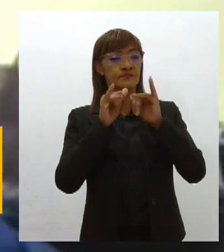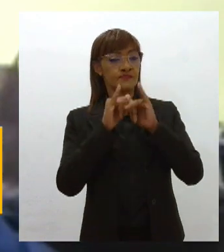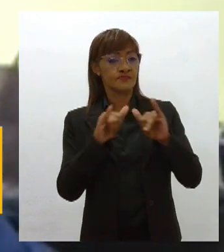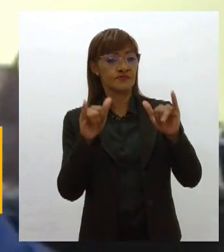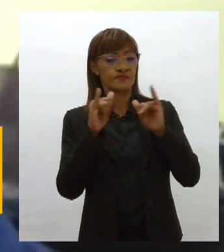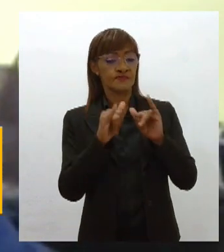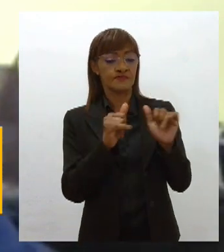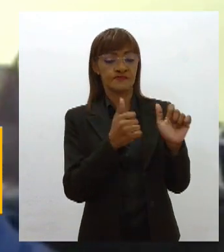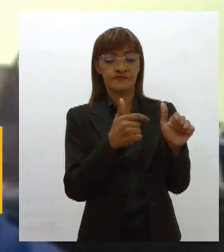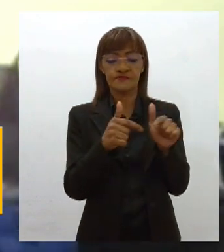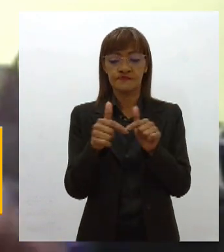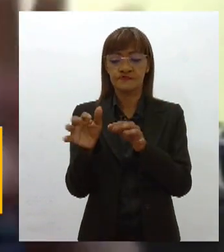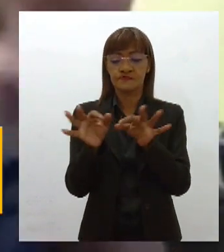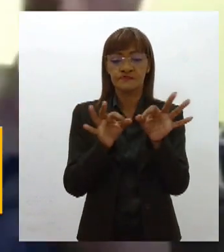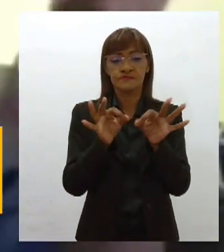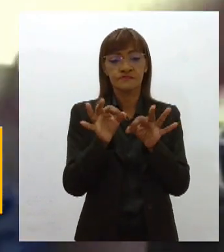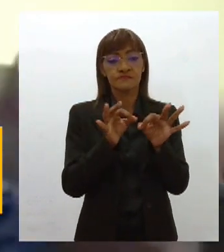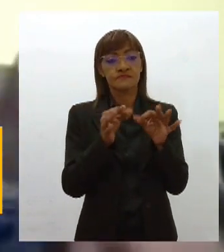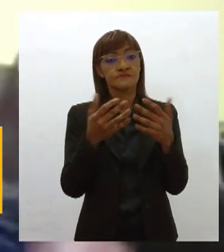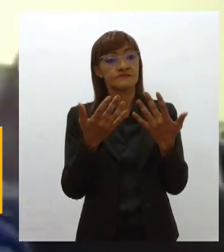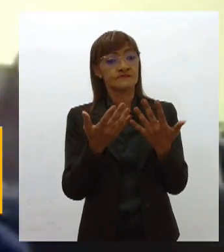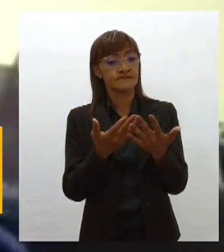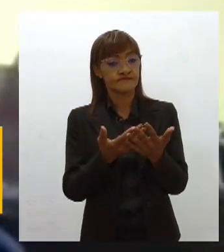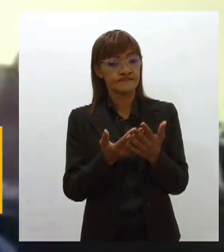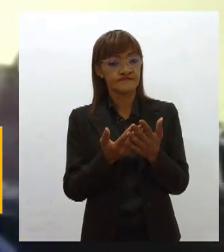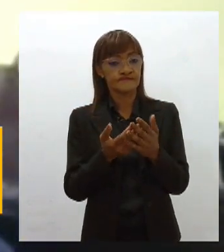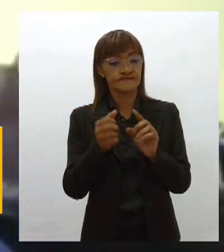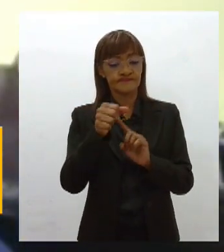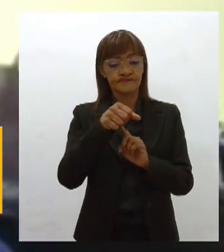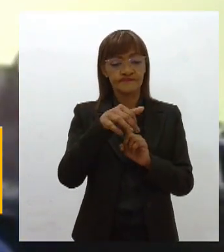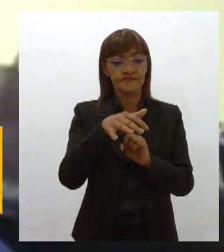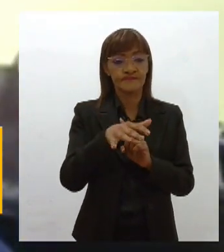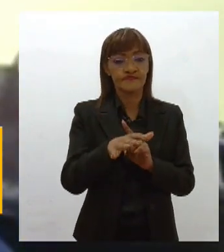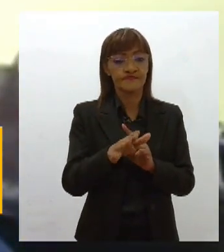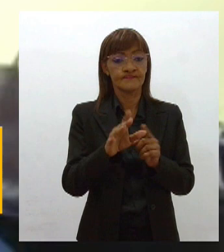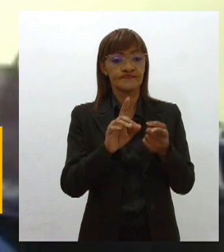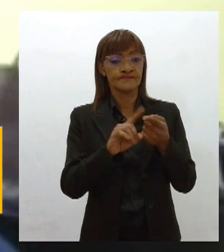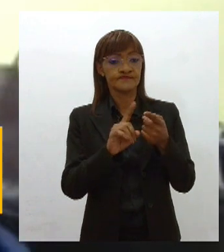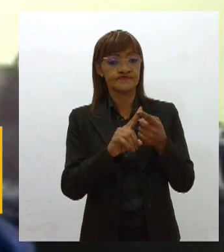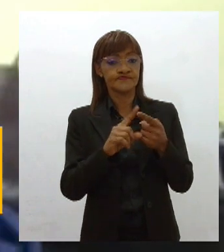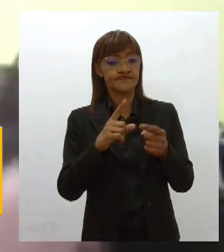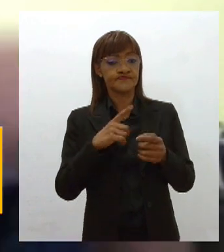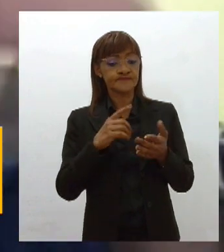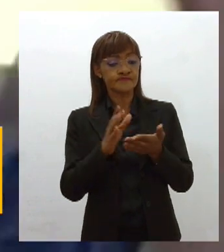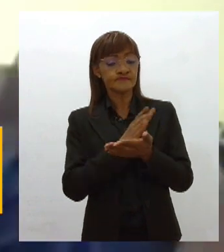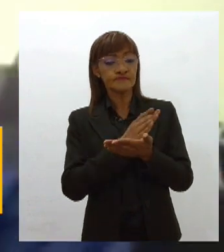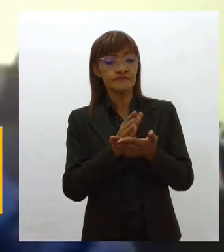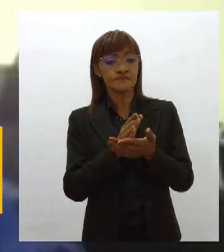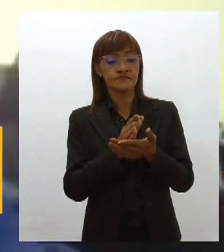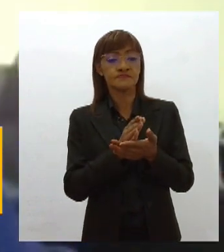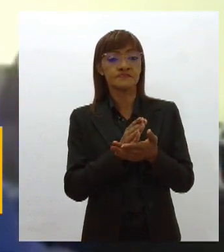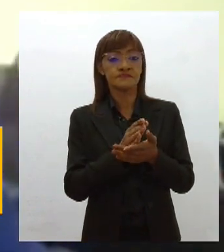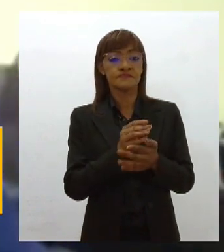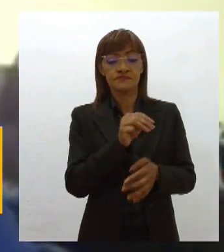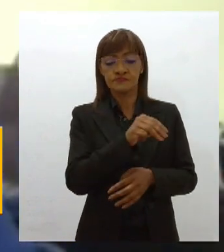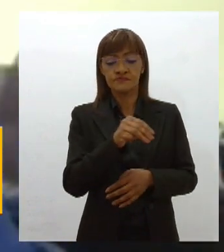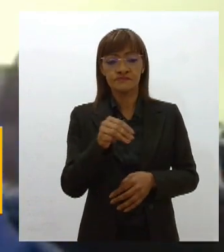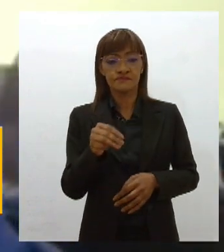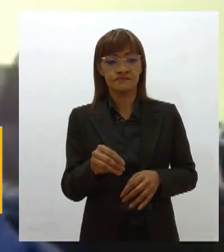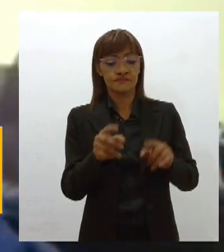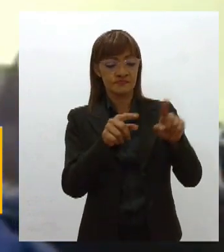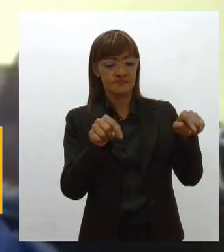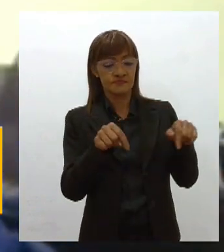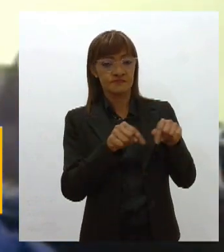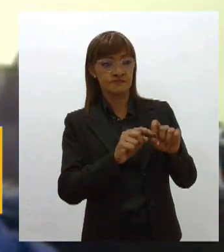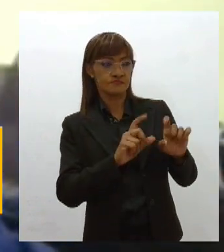a preparar seguidores, a fazer da sua casa um templo, porque tem mestres que a casa deles é o quarto cheio de adereço,